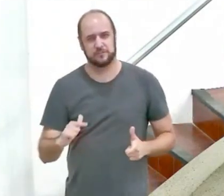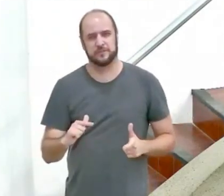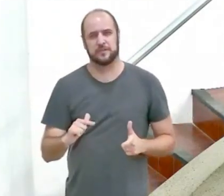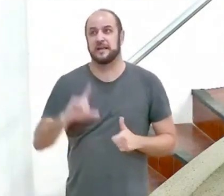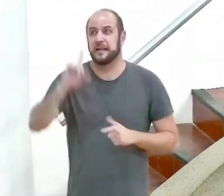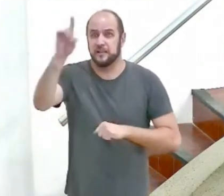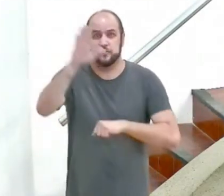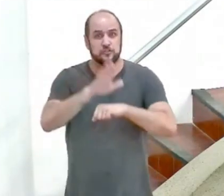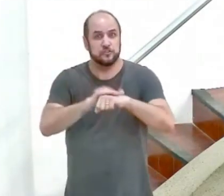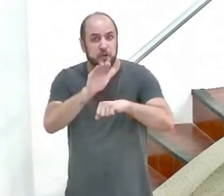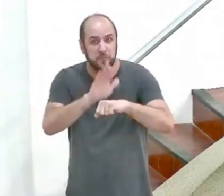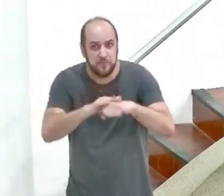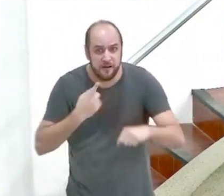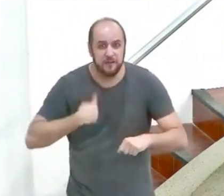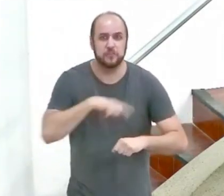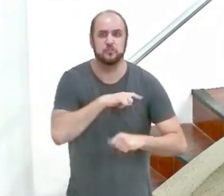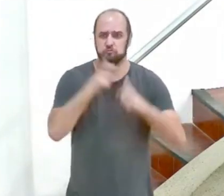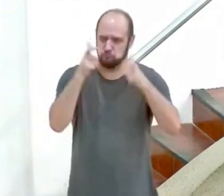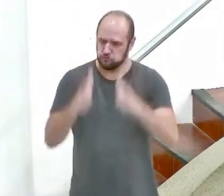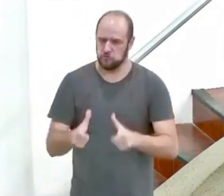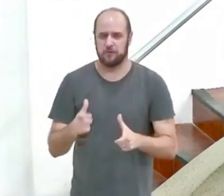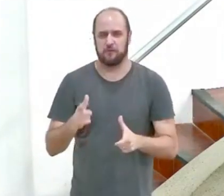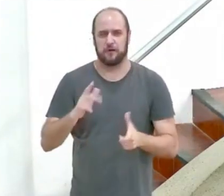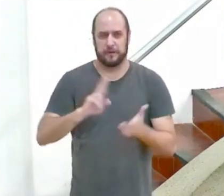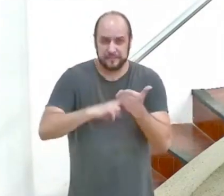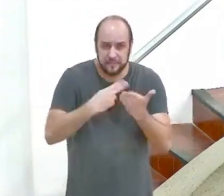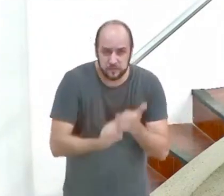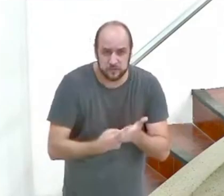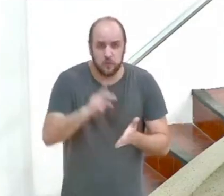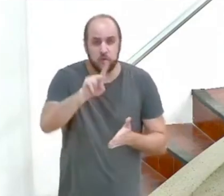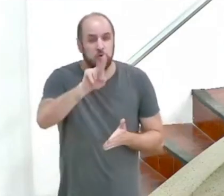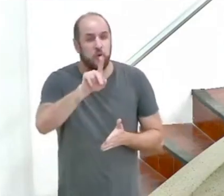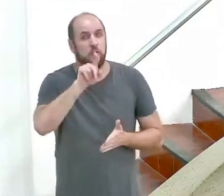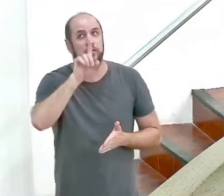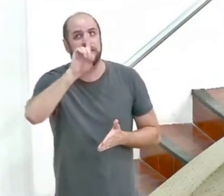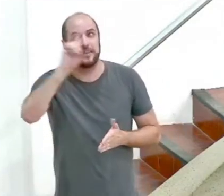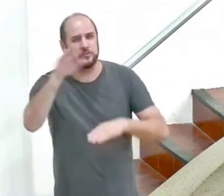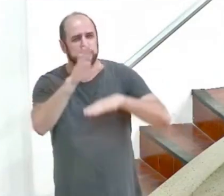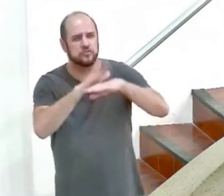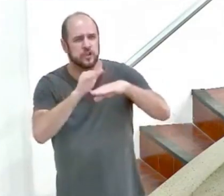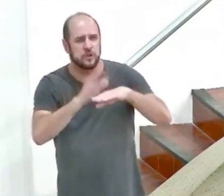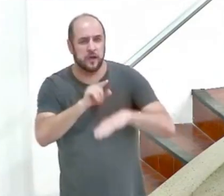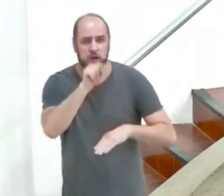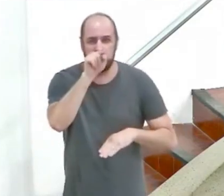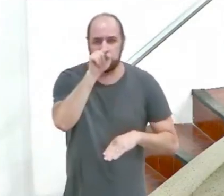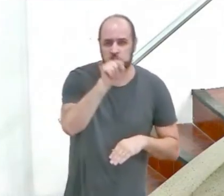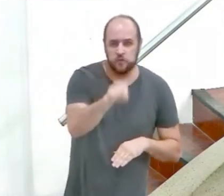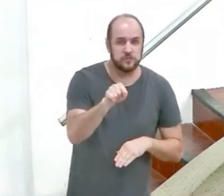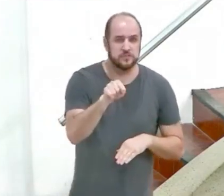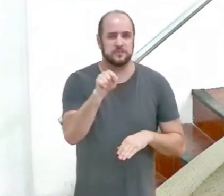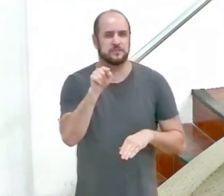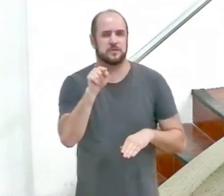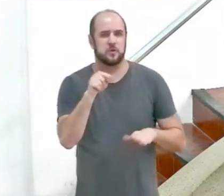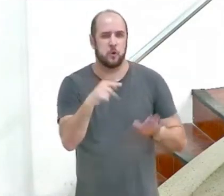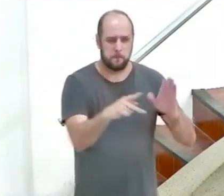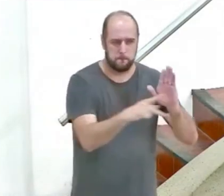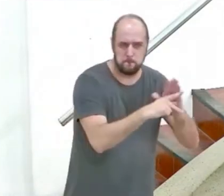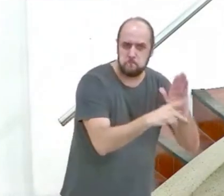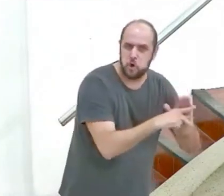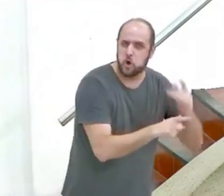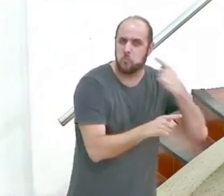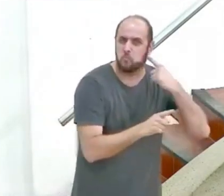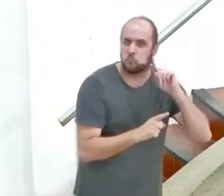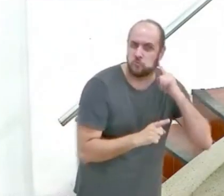do chamado de Deus nós poderíamos traduzir como Deus não chamou você em uma condição de impureza